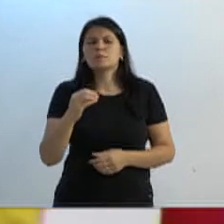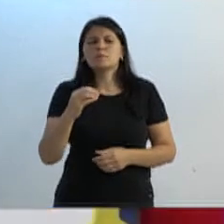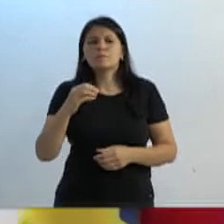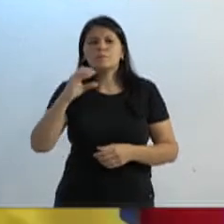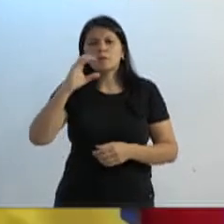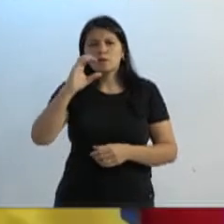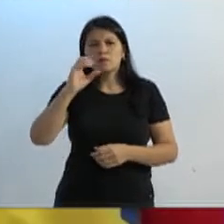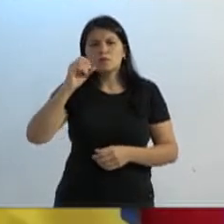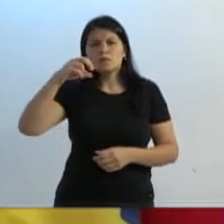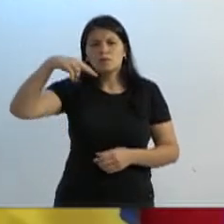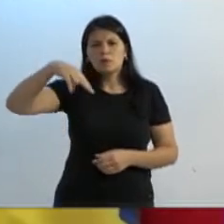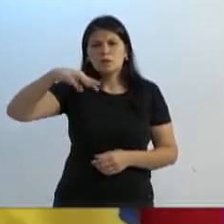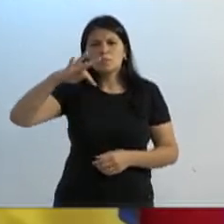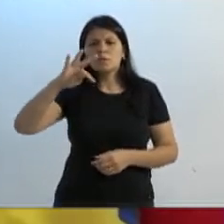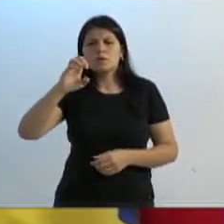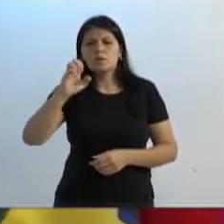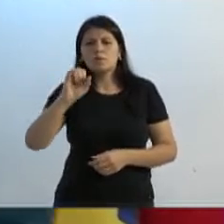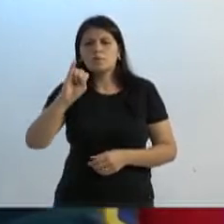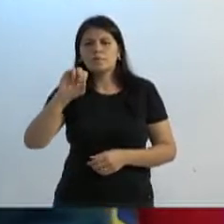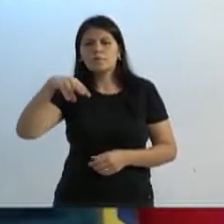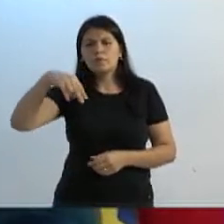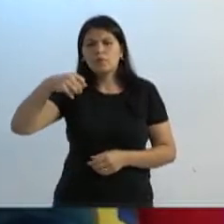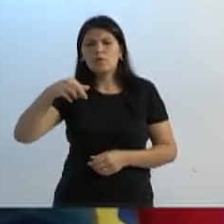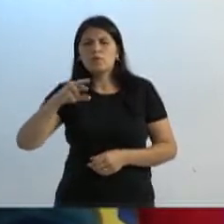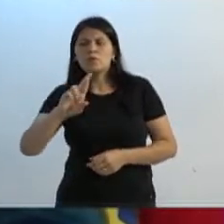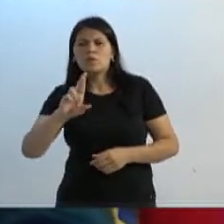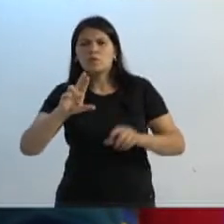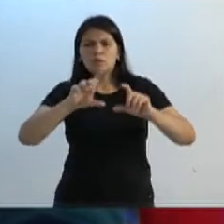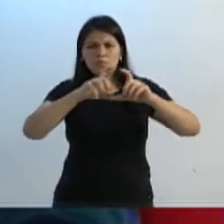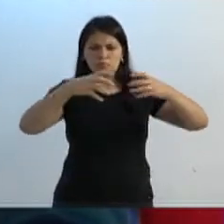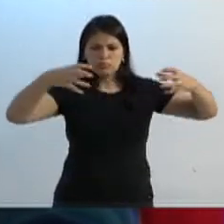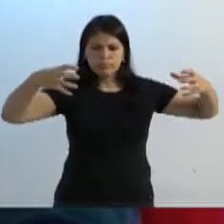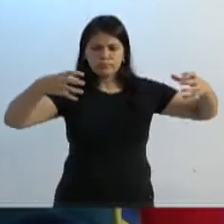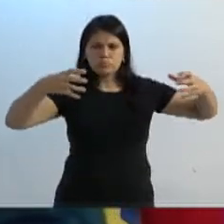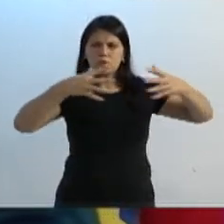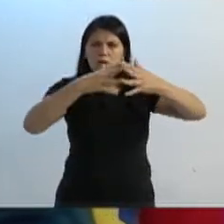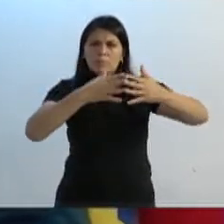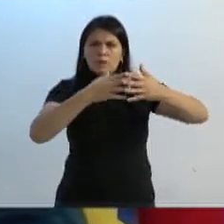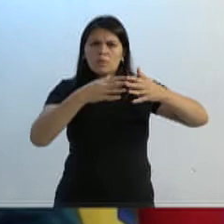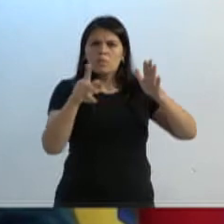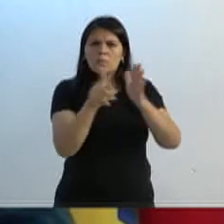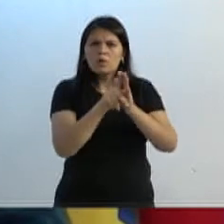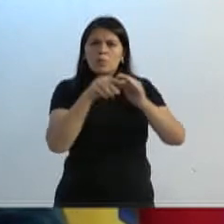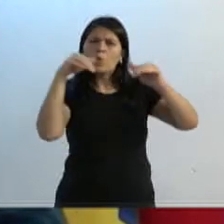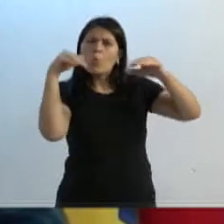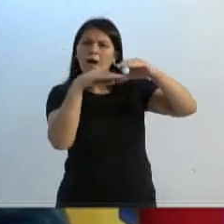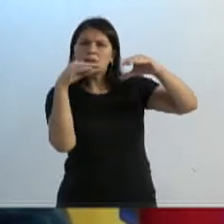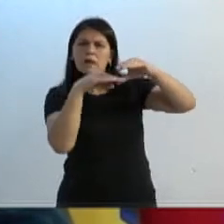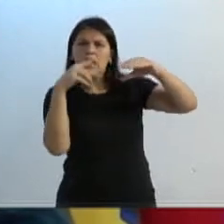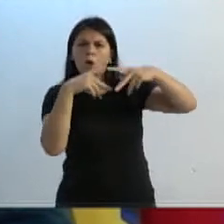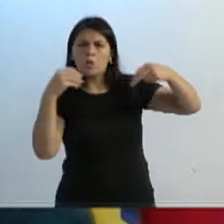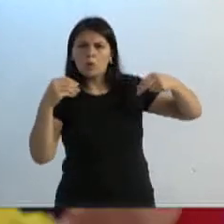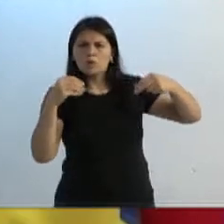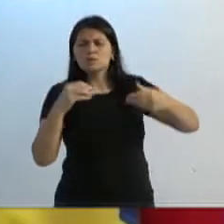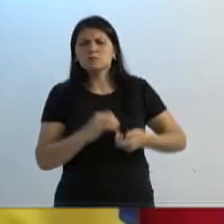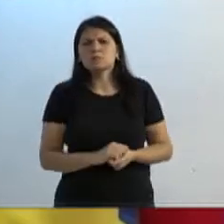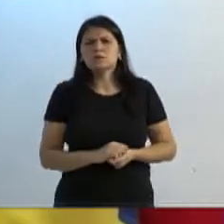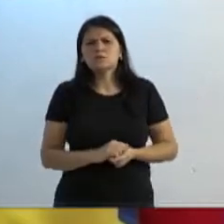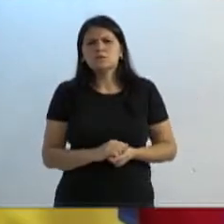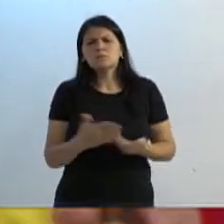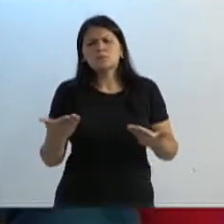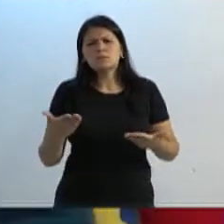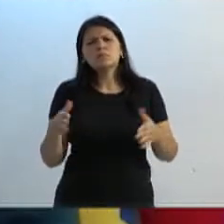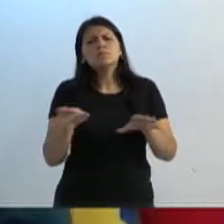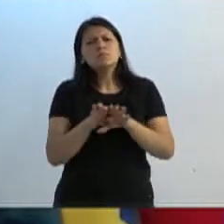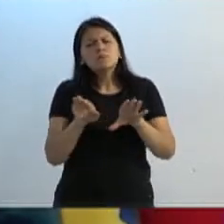logística de implantação dos containers, só na Vila Nova, Água Verde, região, eu acho que tem que começar a mudar. Vamos para o interior também. Lá na Velha Grande, precisa,